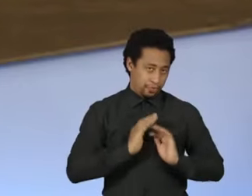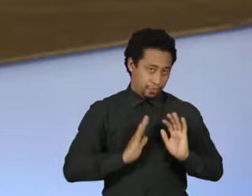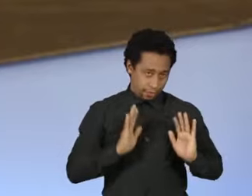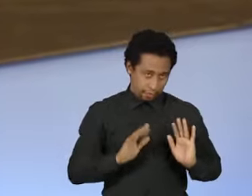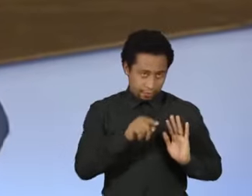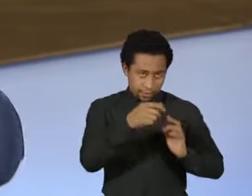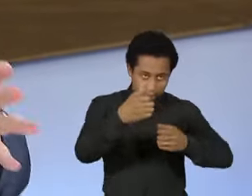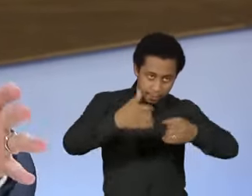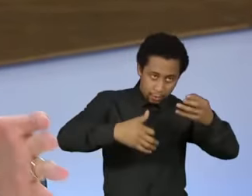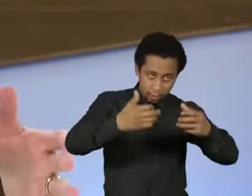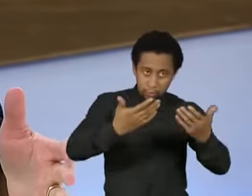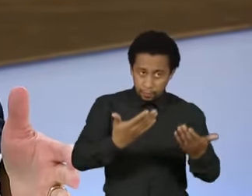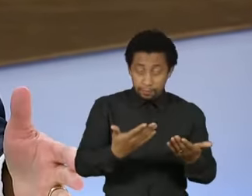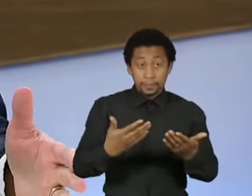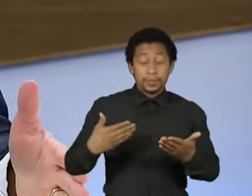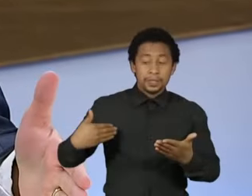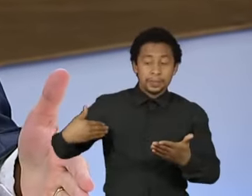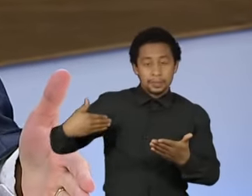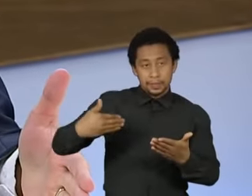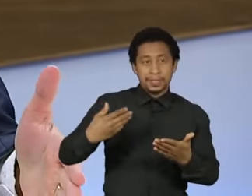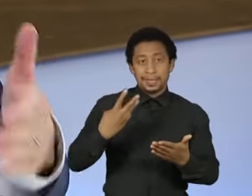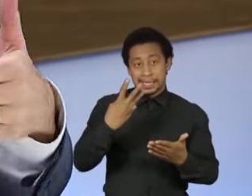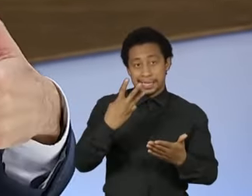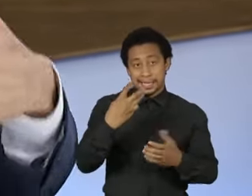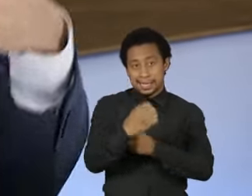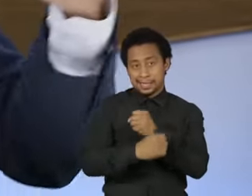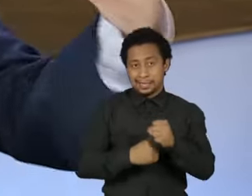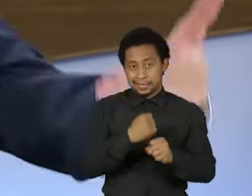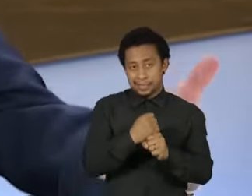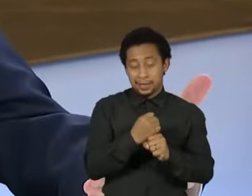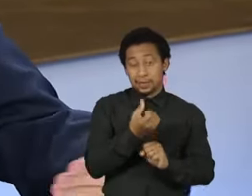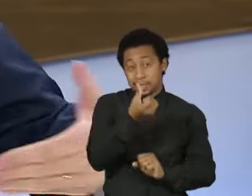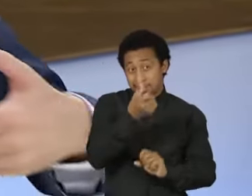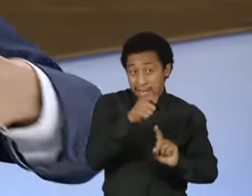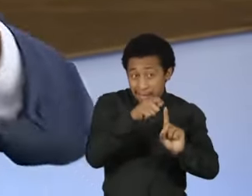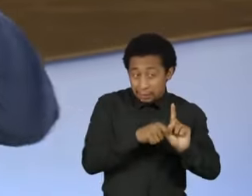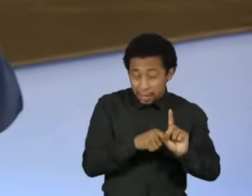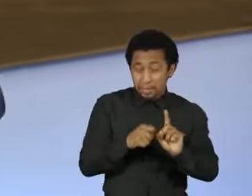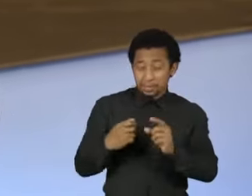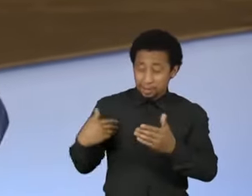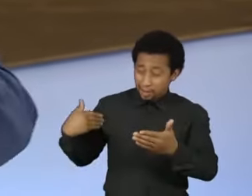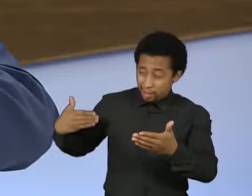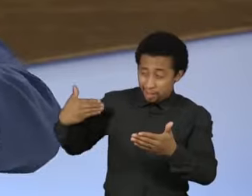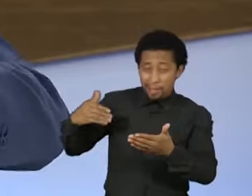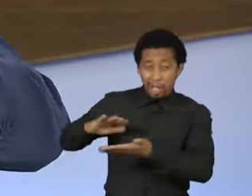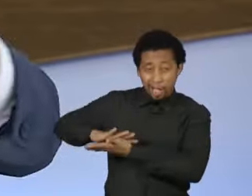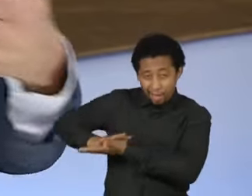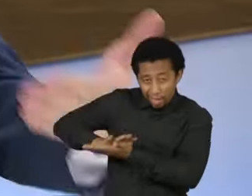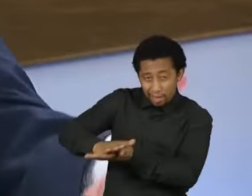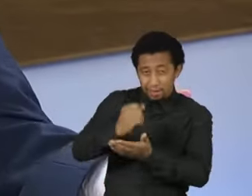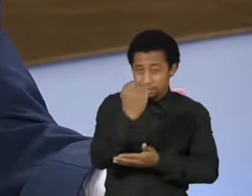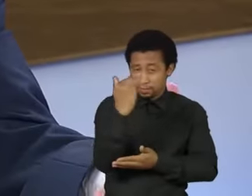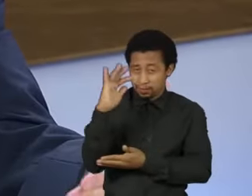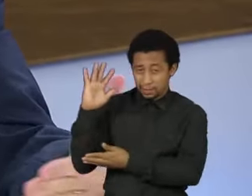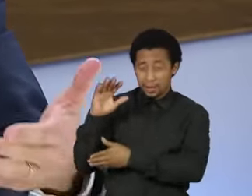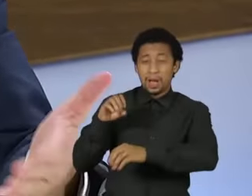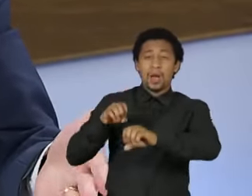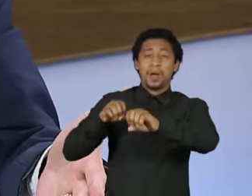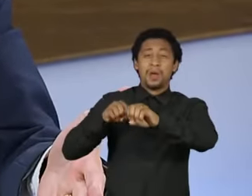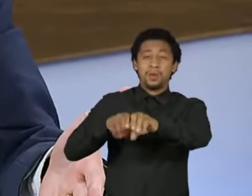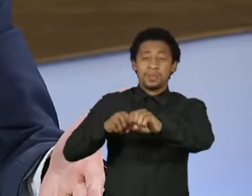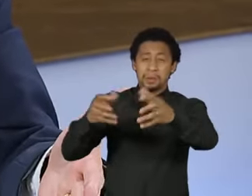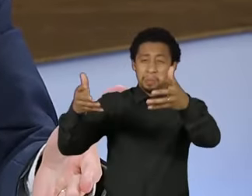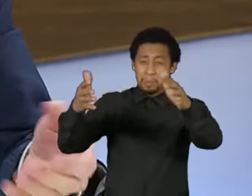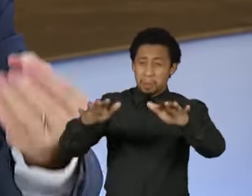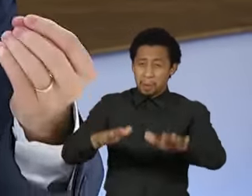cheio desses três anos e meio do horror, né? Ao ver a destruição ambiental, destruição educacional, a destruição sanitária,